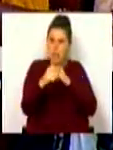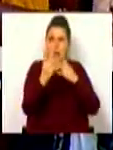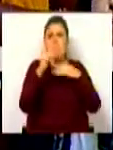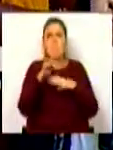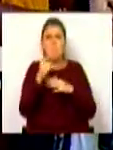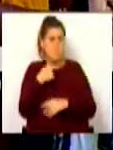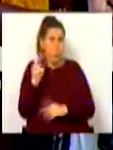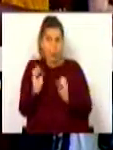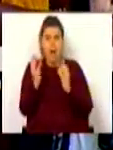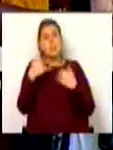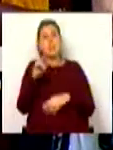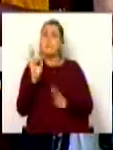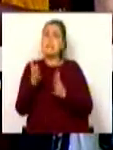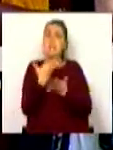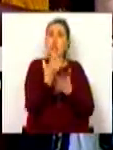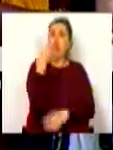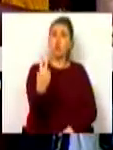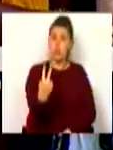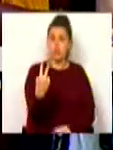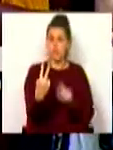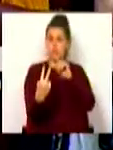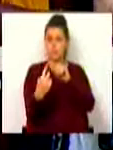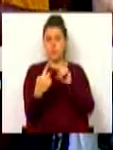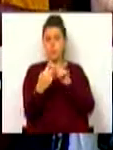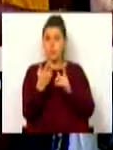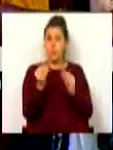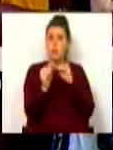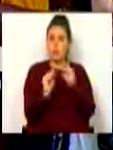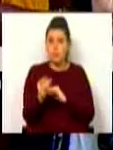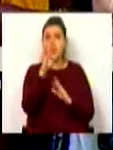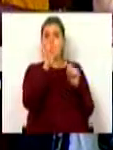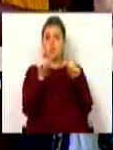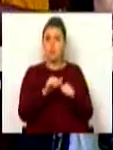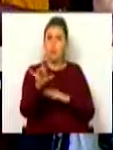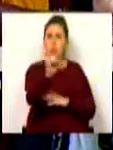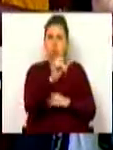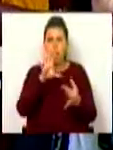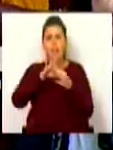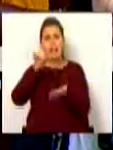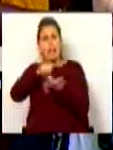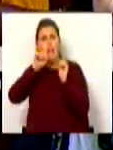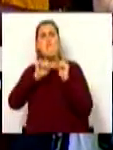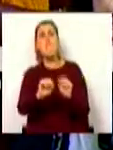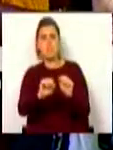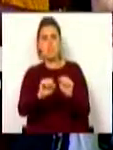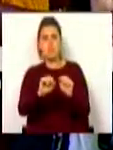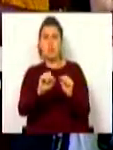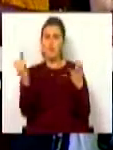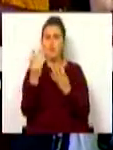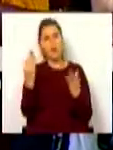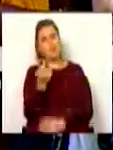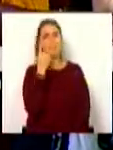mas dos quais não posso deixar de destacar dois. O robustecimento dos sistemas territoriais em função das suas centralidades, onde se